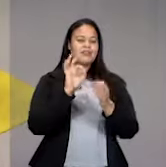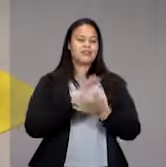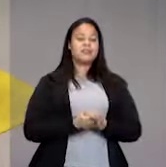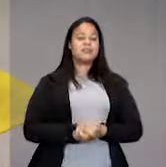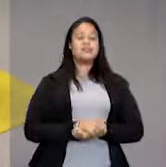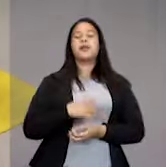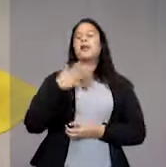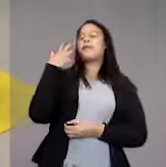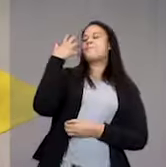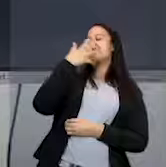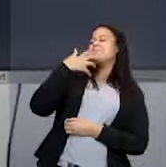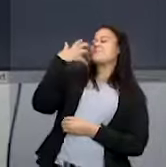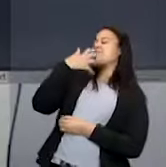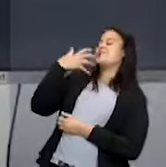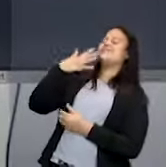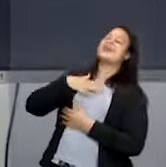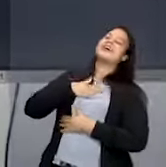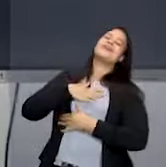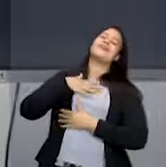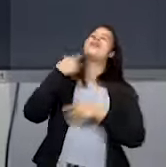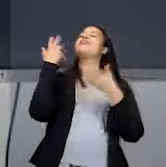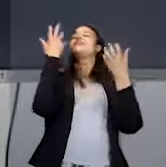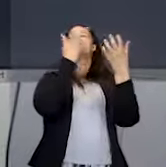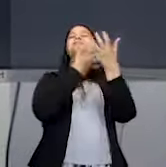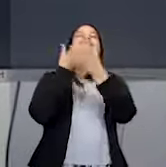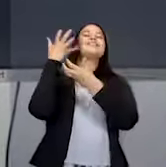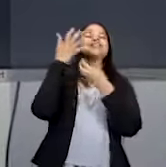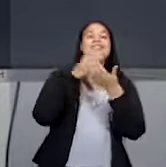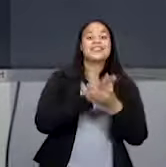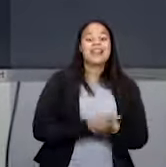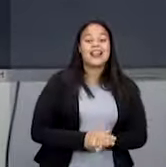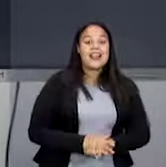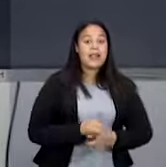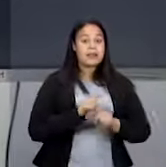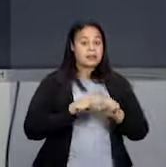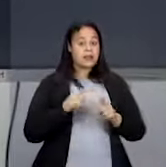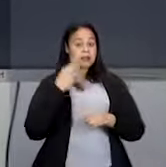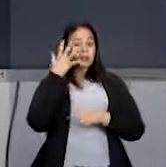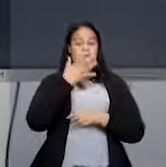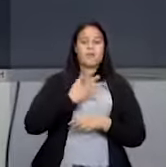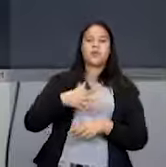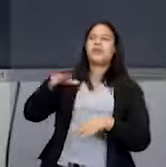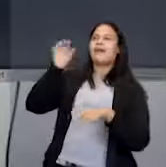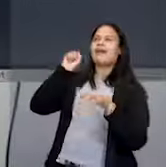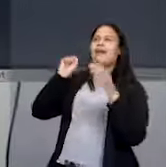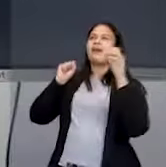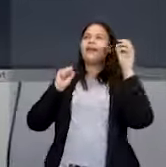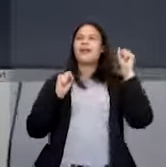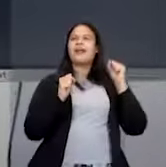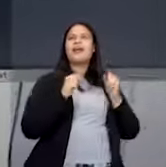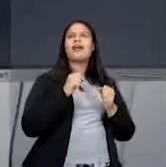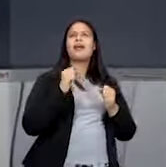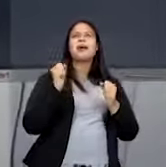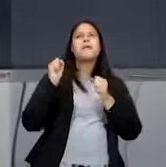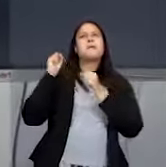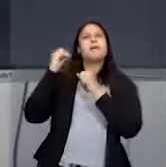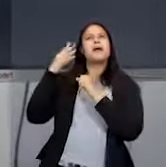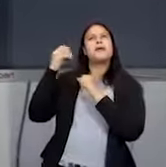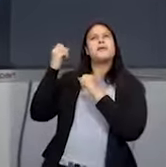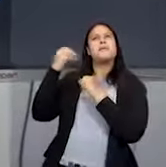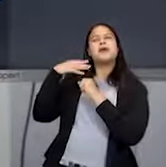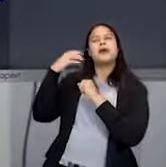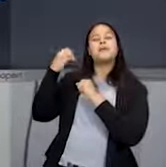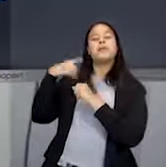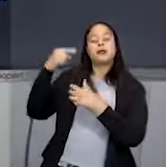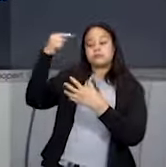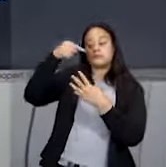Música! Eu gosto de música. Mas a música, essa que a gente escuta aí que já nos faz dançar, na verdade, ela é composta por